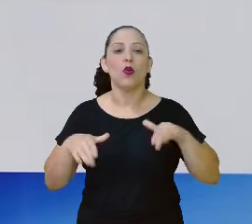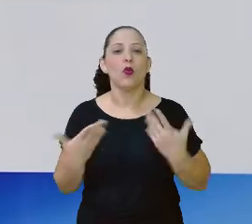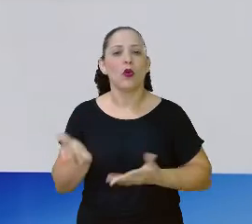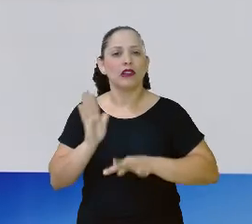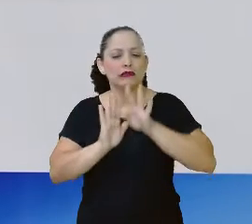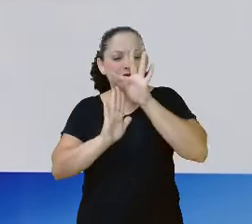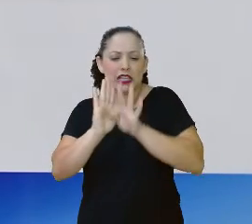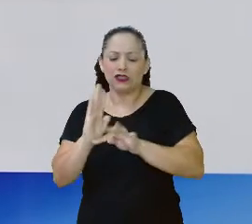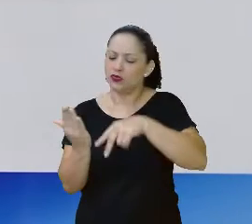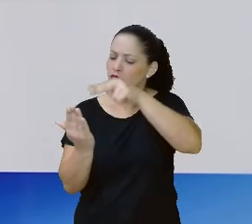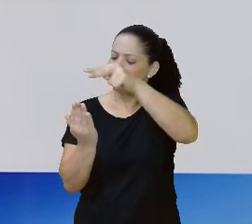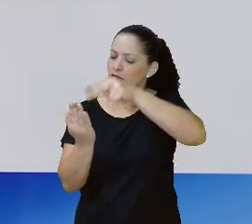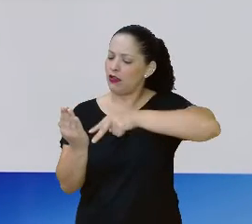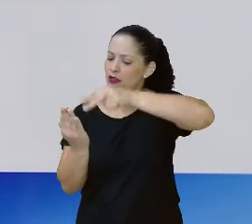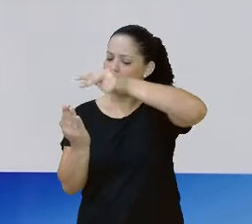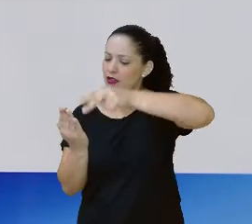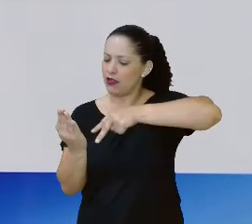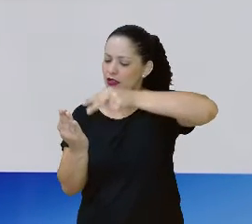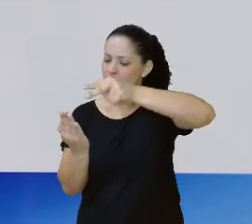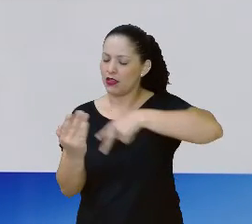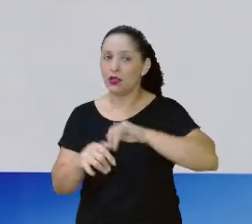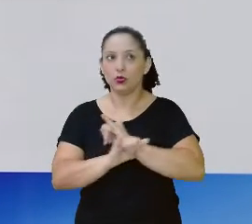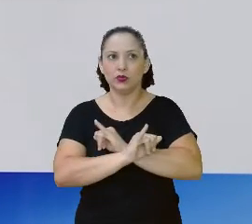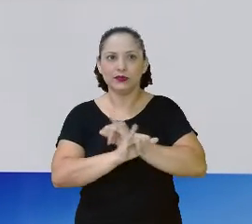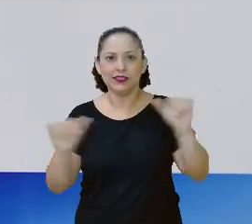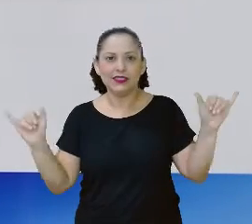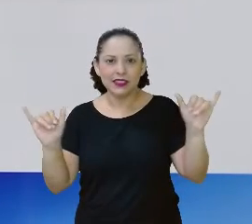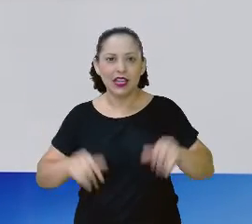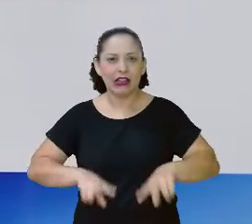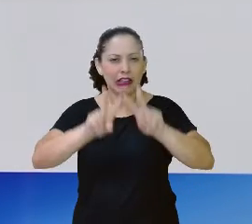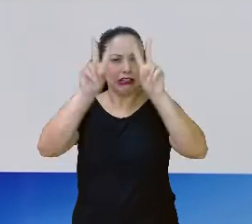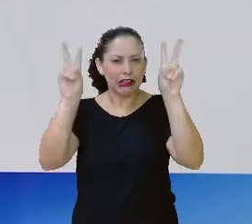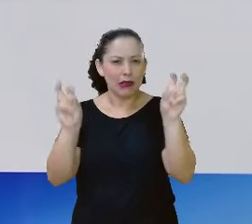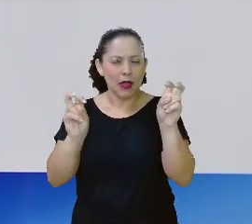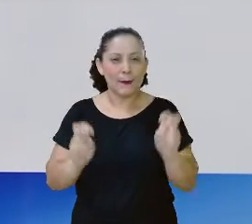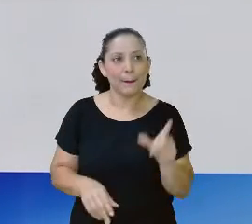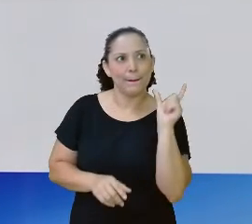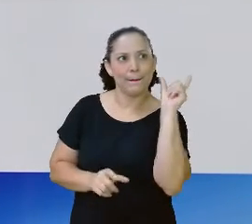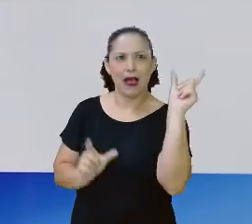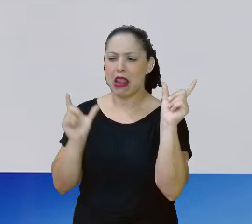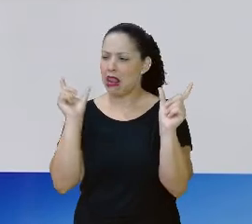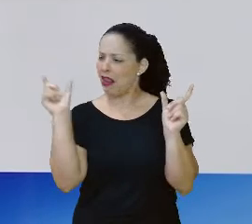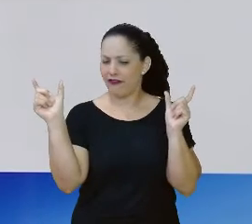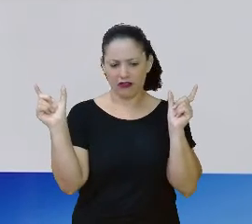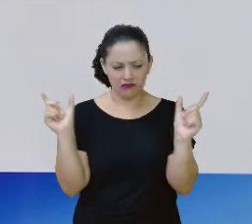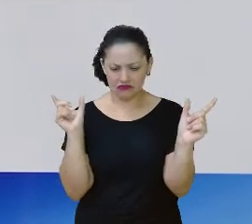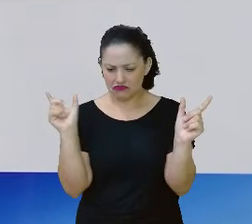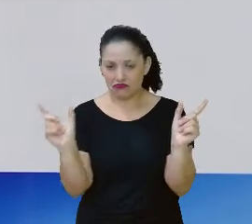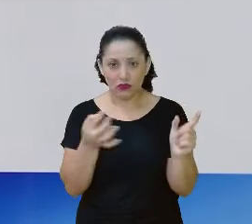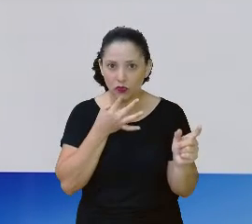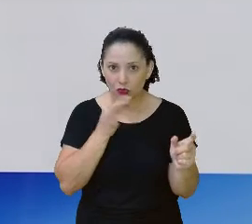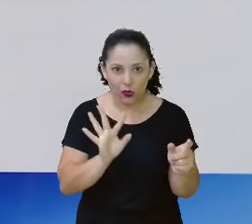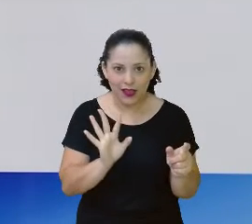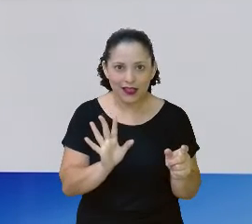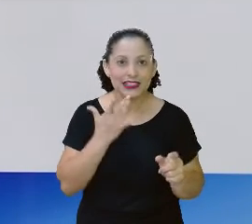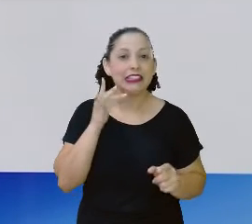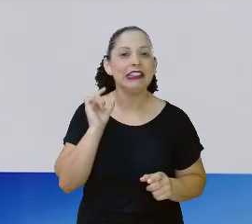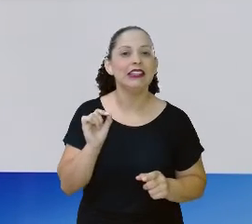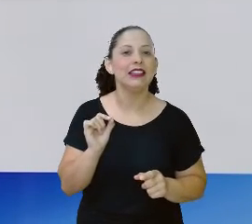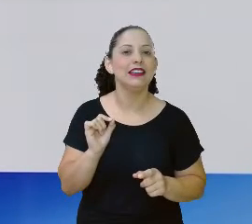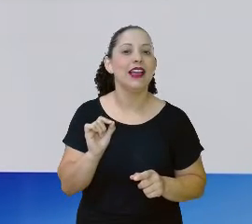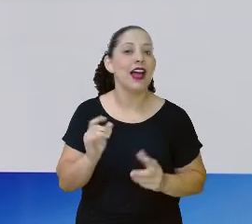texto, no caso, estávamos trabalhando notícia, tem uma palavra que você não conhece, quem é que vai lhe ajudar? O